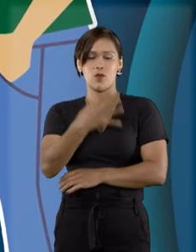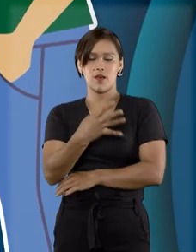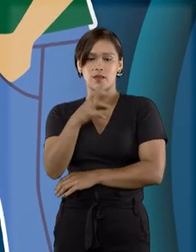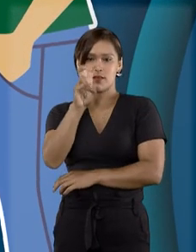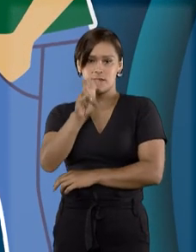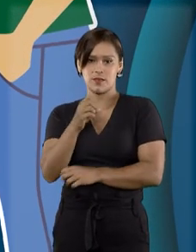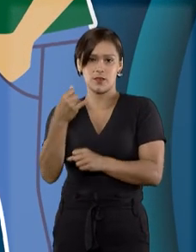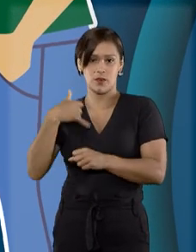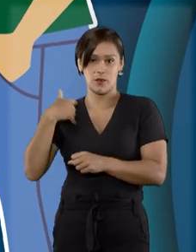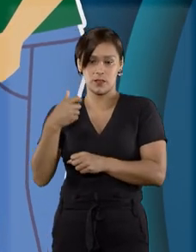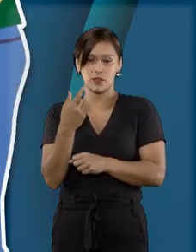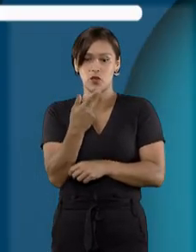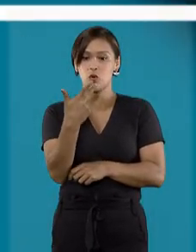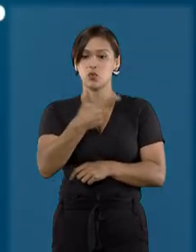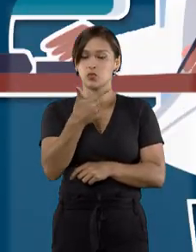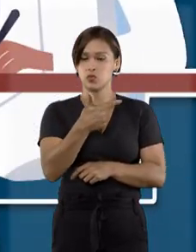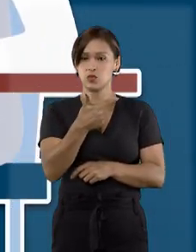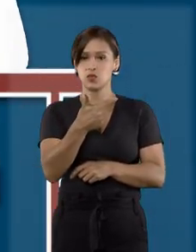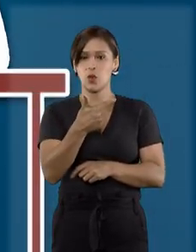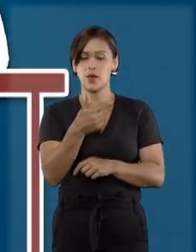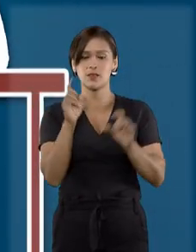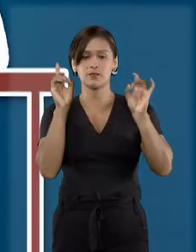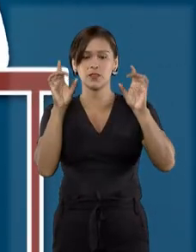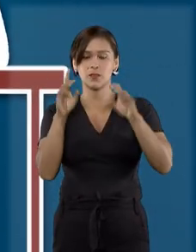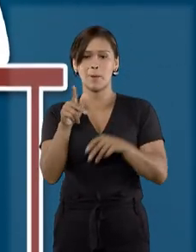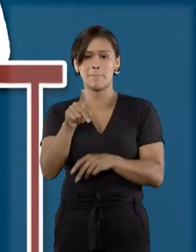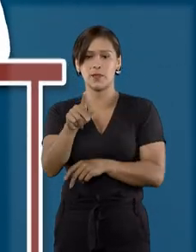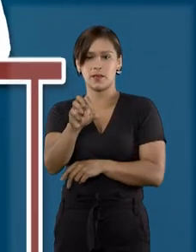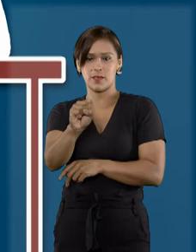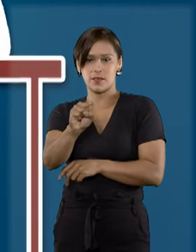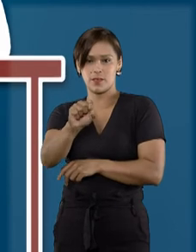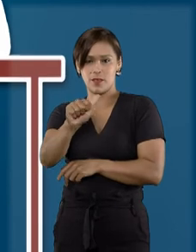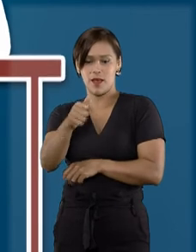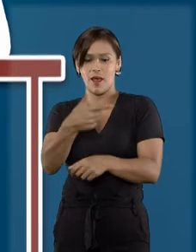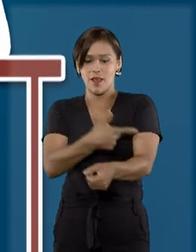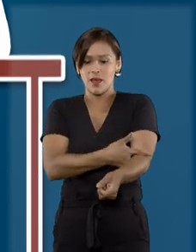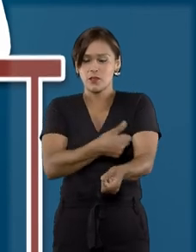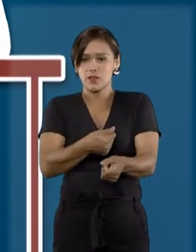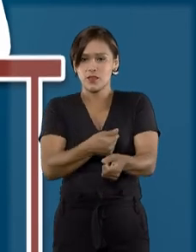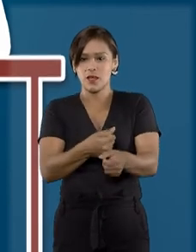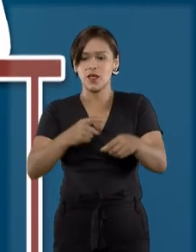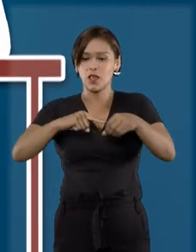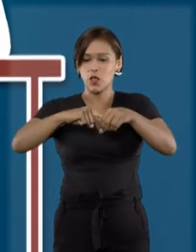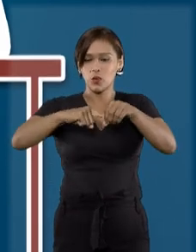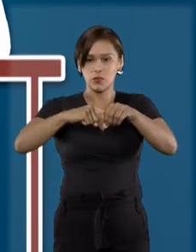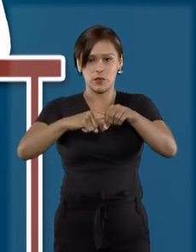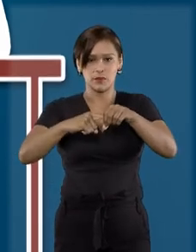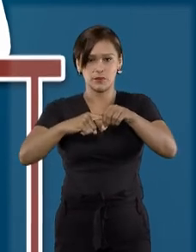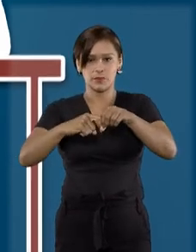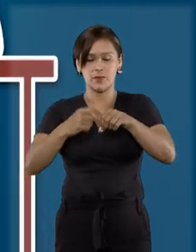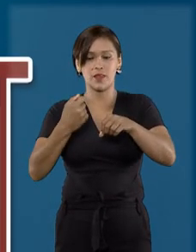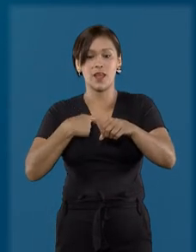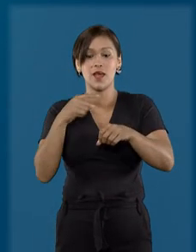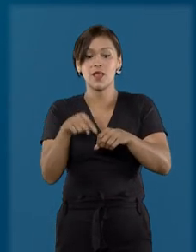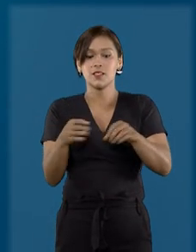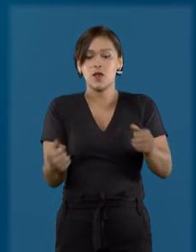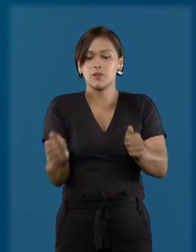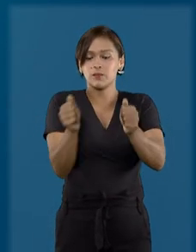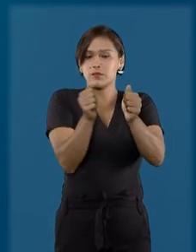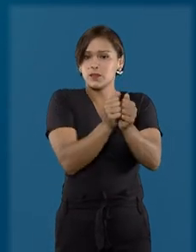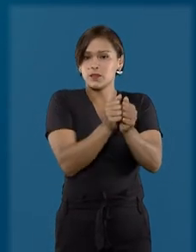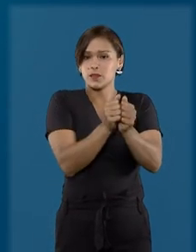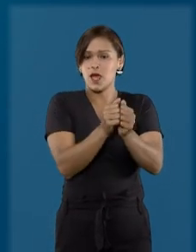45 anos. Os dois principais exames são o PSA, o exame de sangue, e o toque retal. Eles são